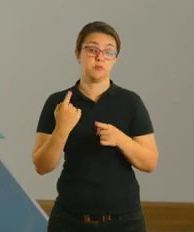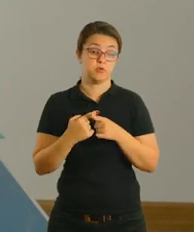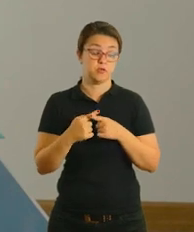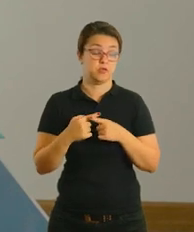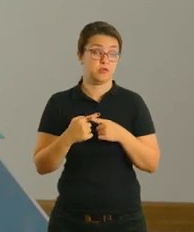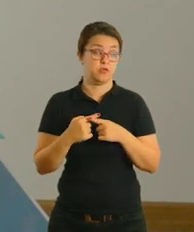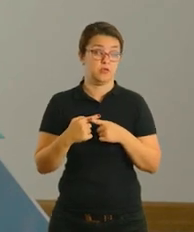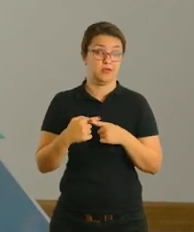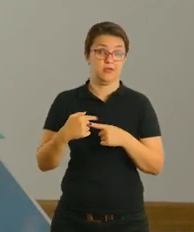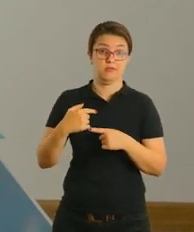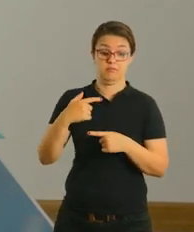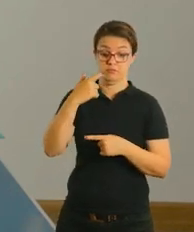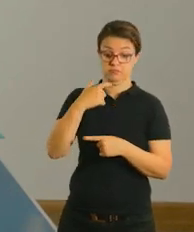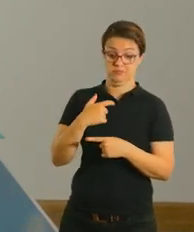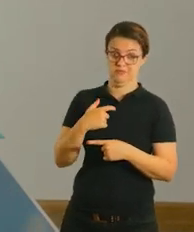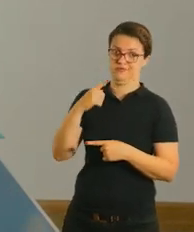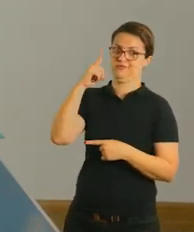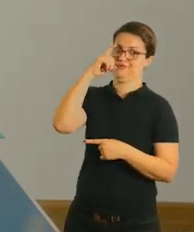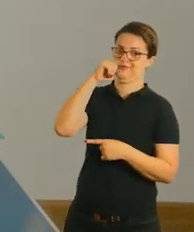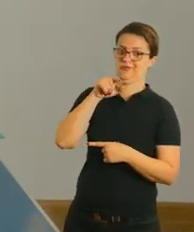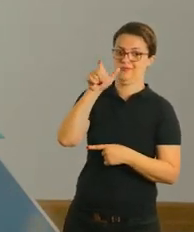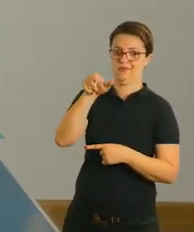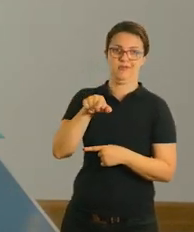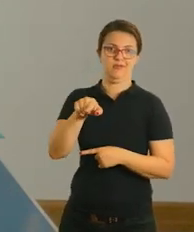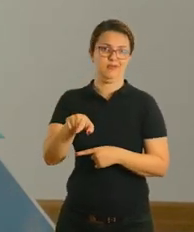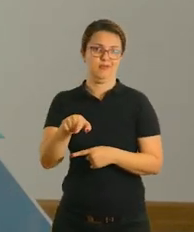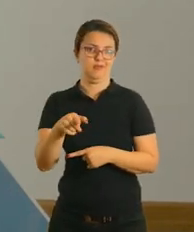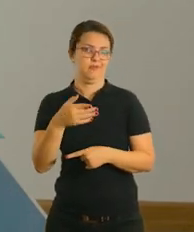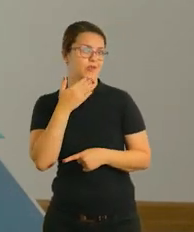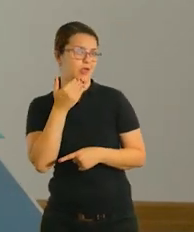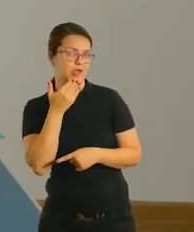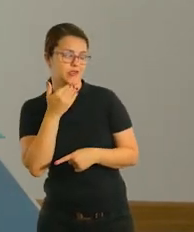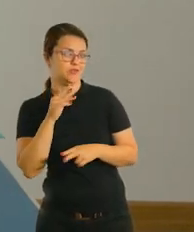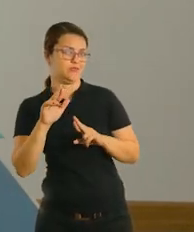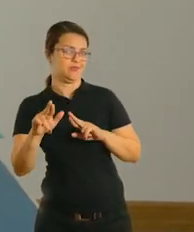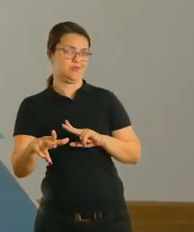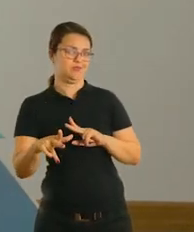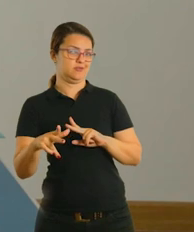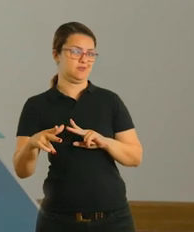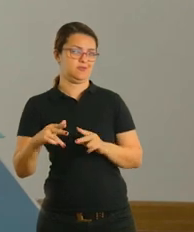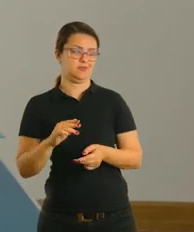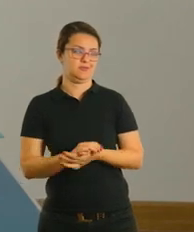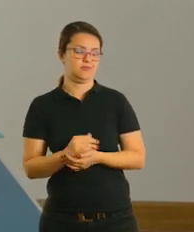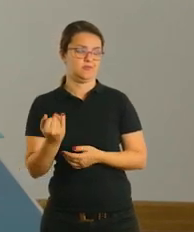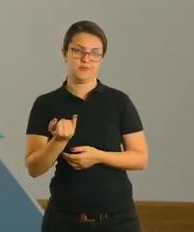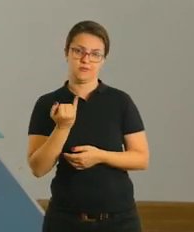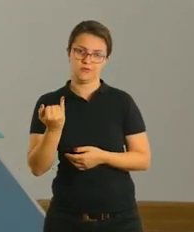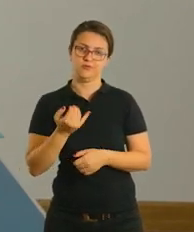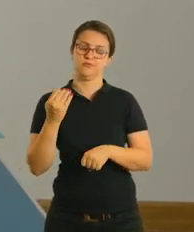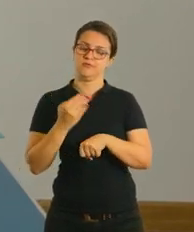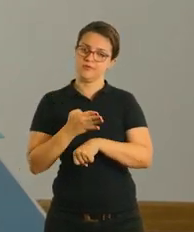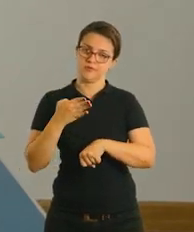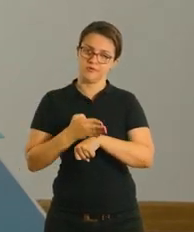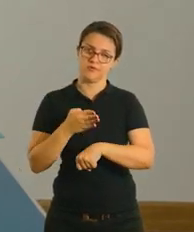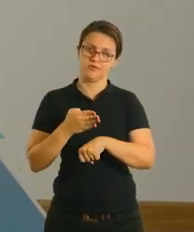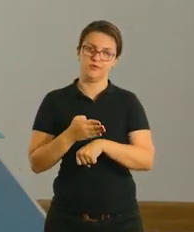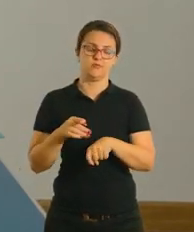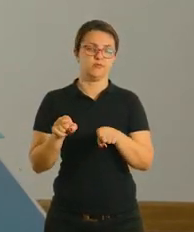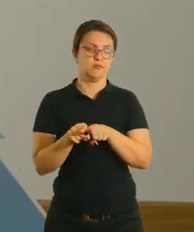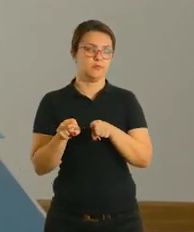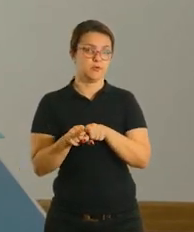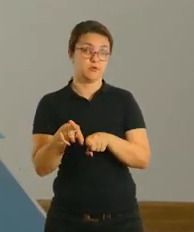ser difícil para a gente, para ela, pode ser muito fácil de executar e vice-versa, tá? Então nessa parte é muito importante que ela participe